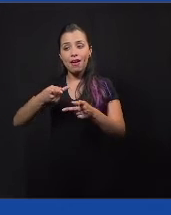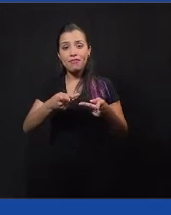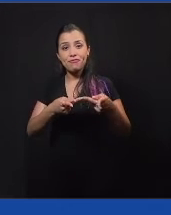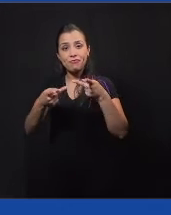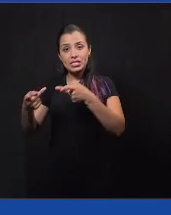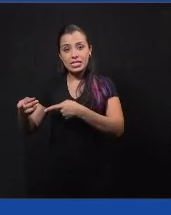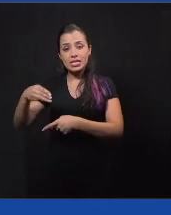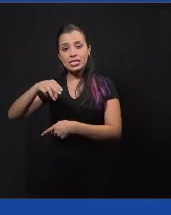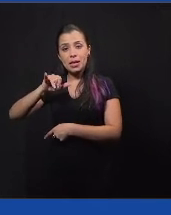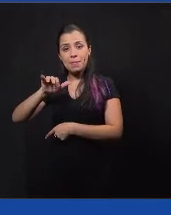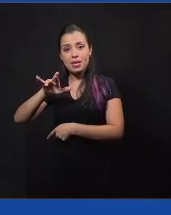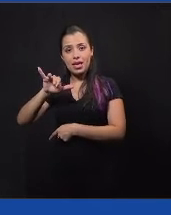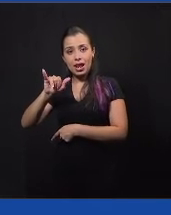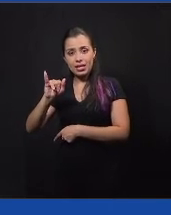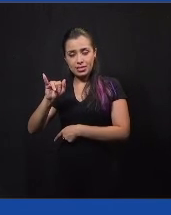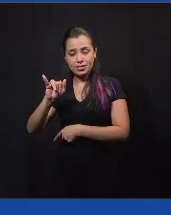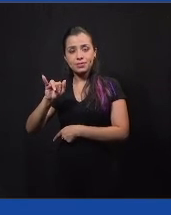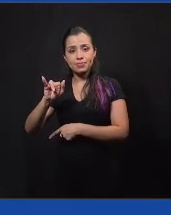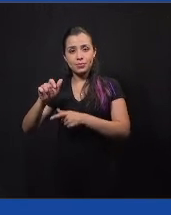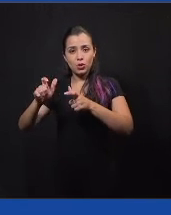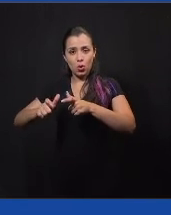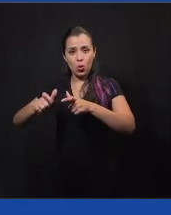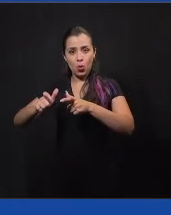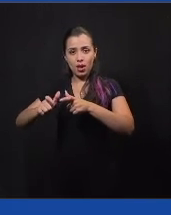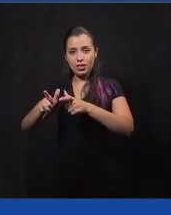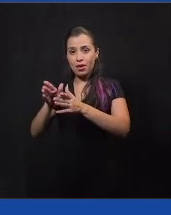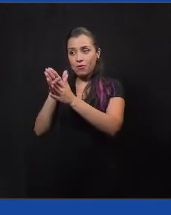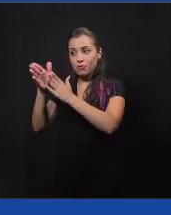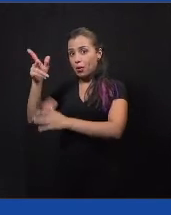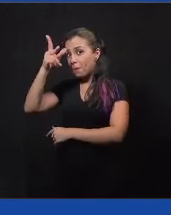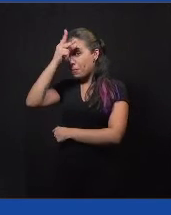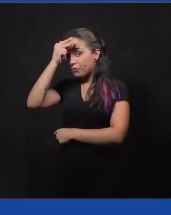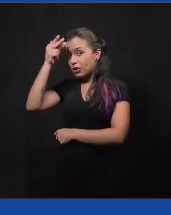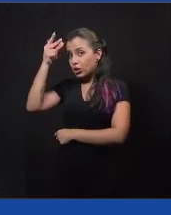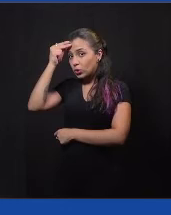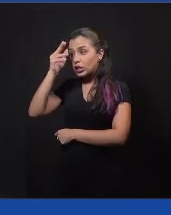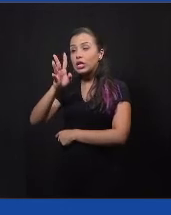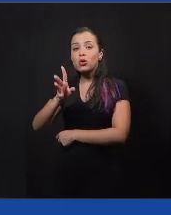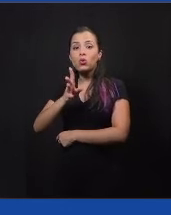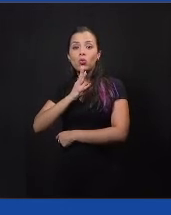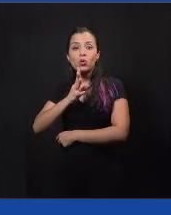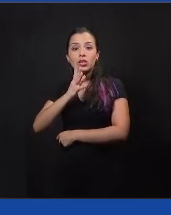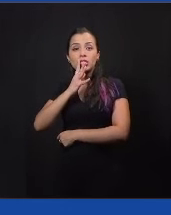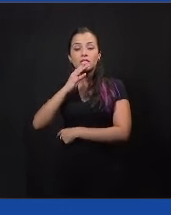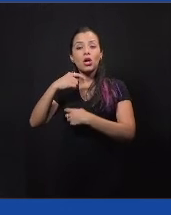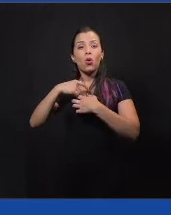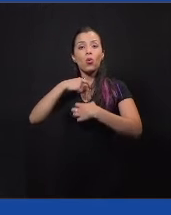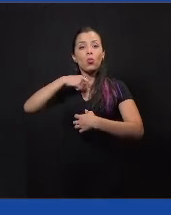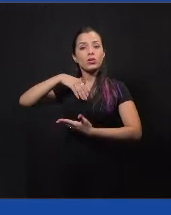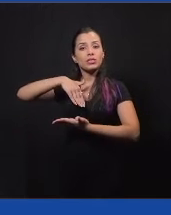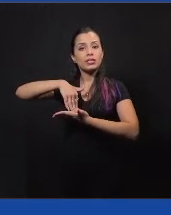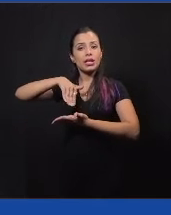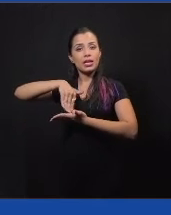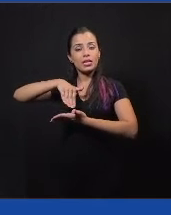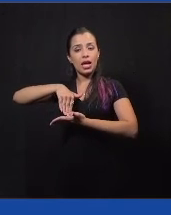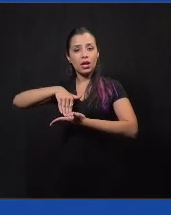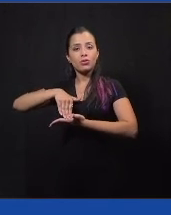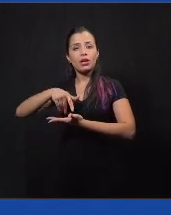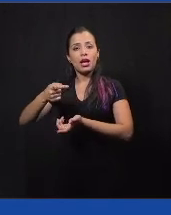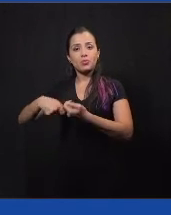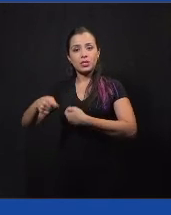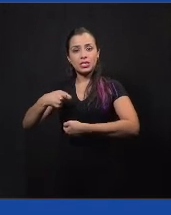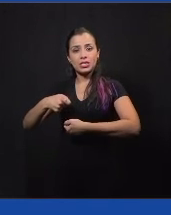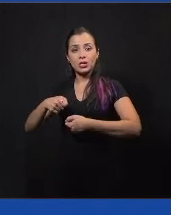então, foi na prefeitura, tem aí o prefeito, secretário de administração, secretário de educação e dois